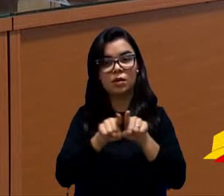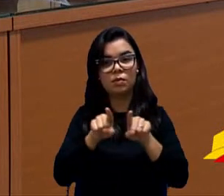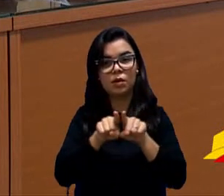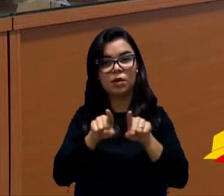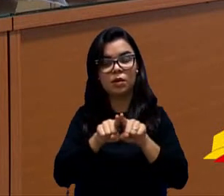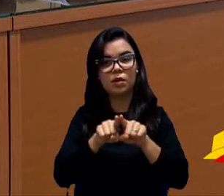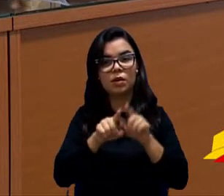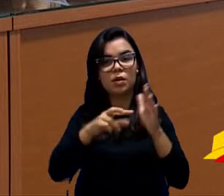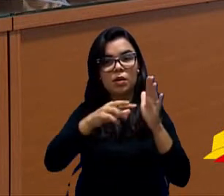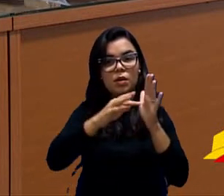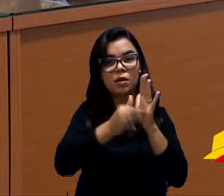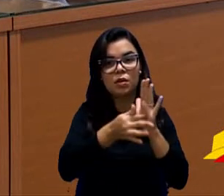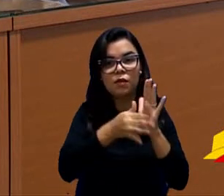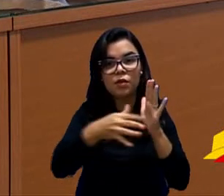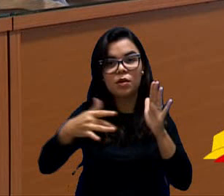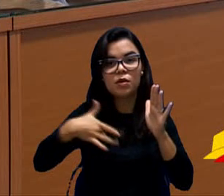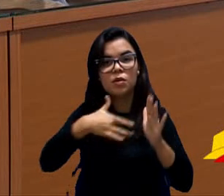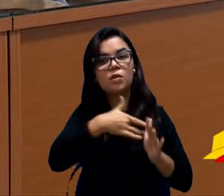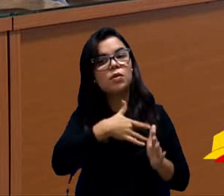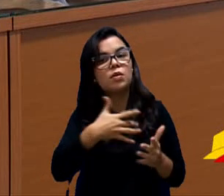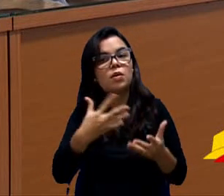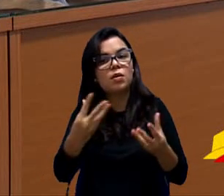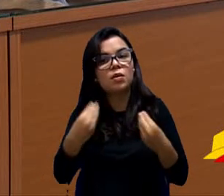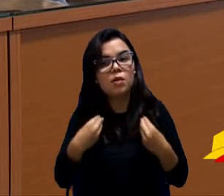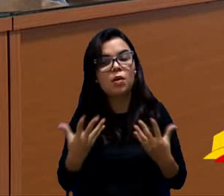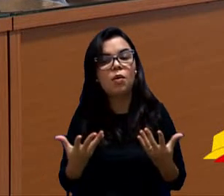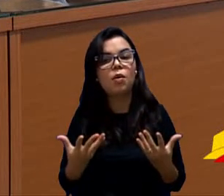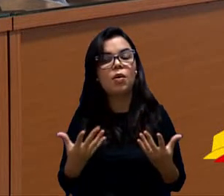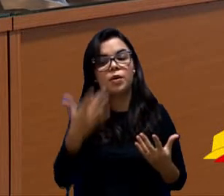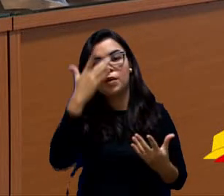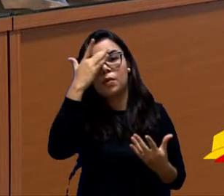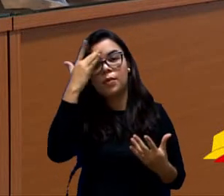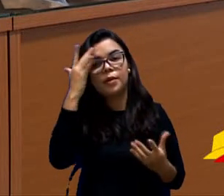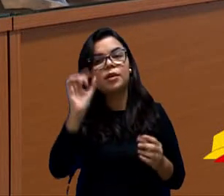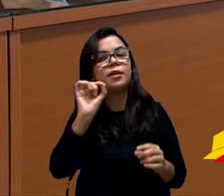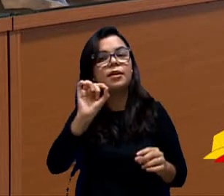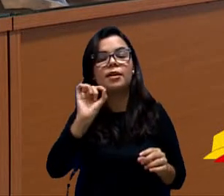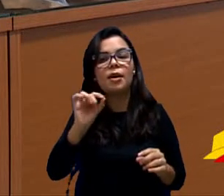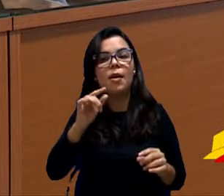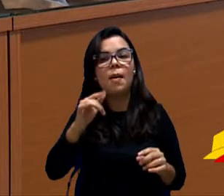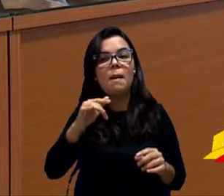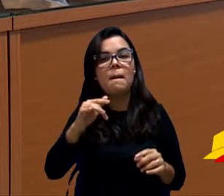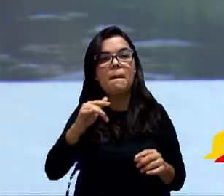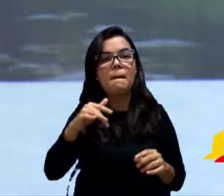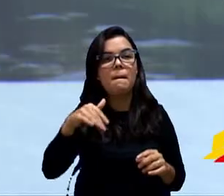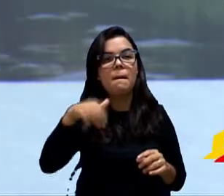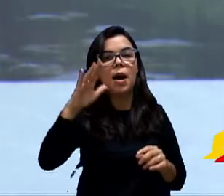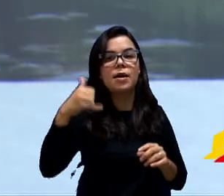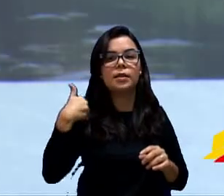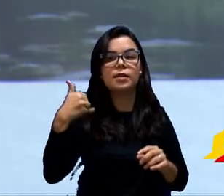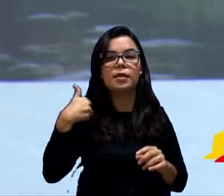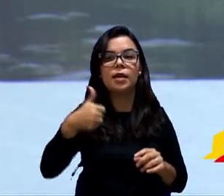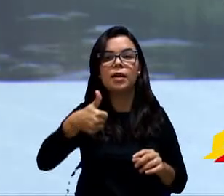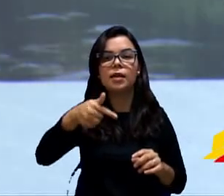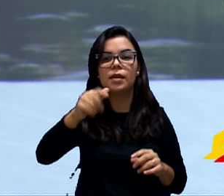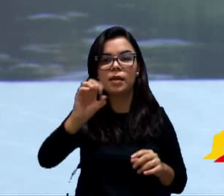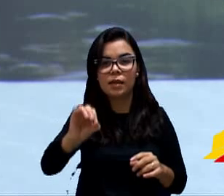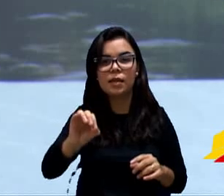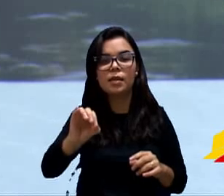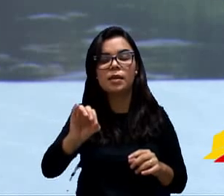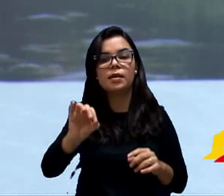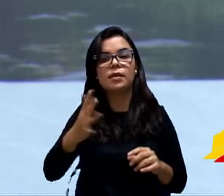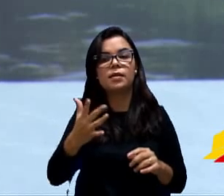Saúde. Foi retirado. E quem são essas pessoas? São pessoas que estão com mais de 70 anos de idade, com 80 anos de idade.